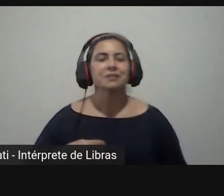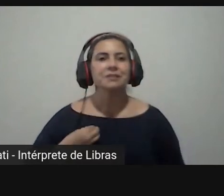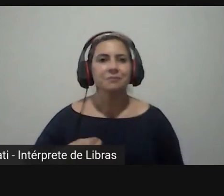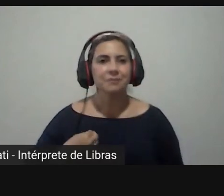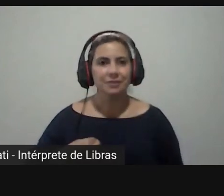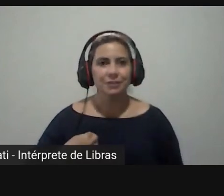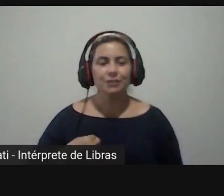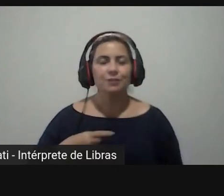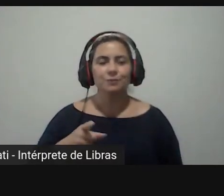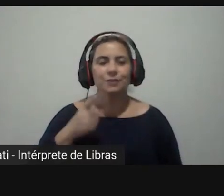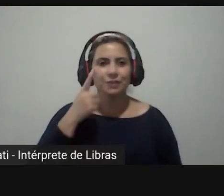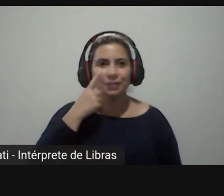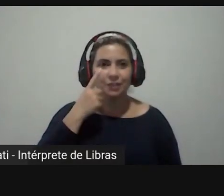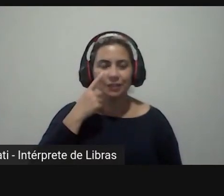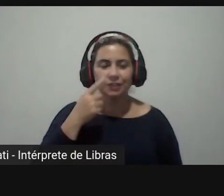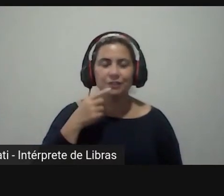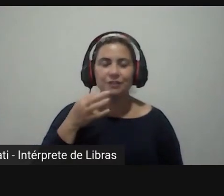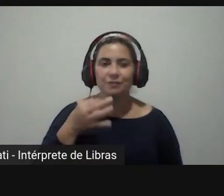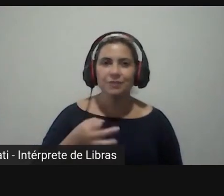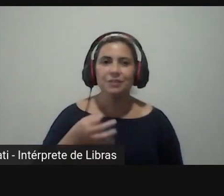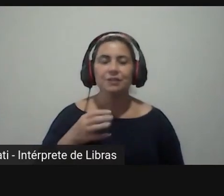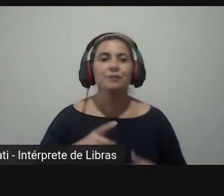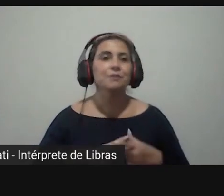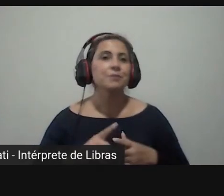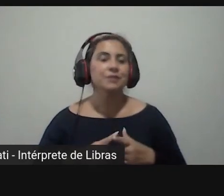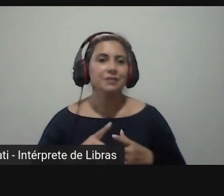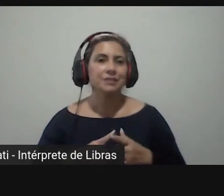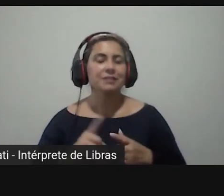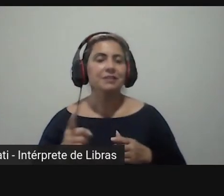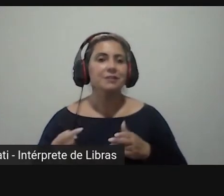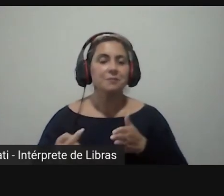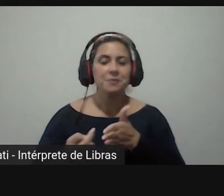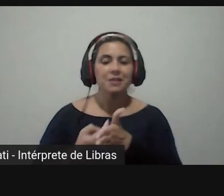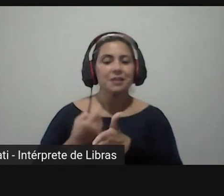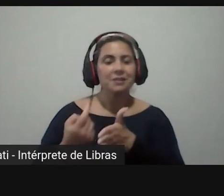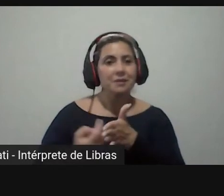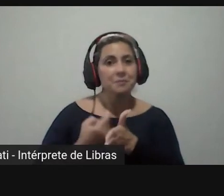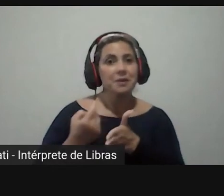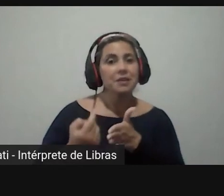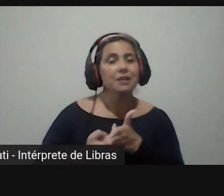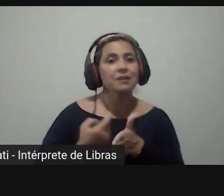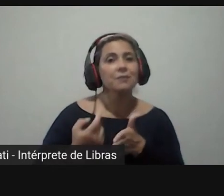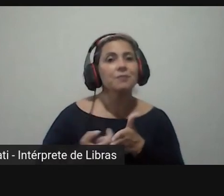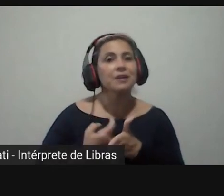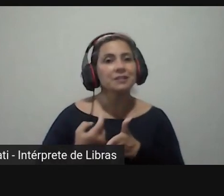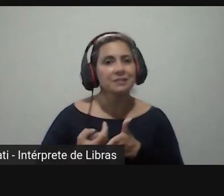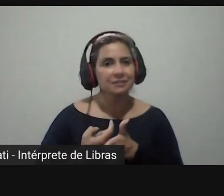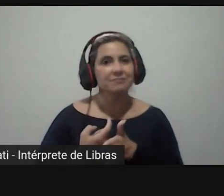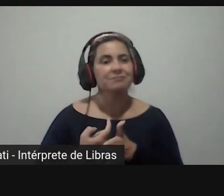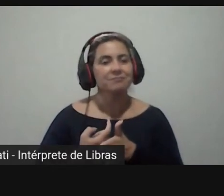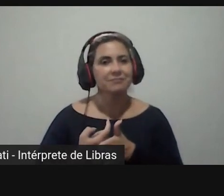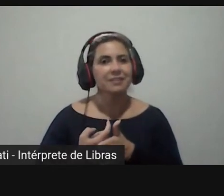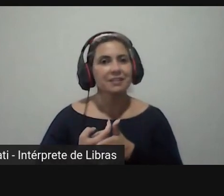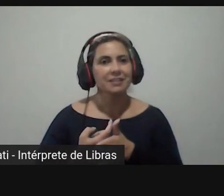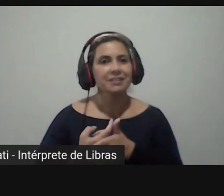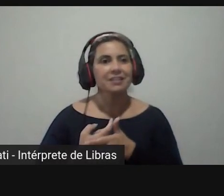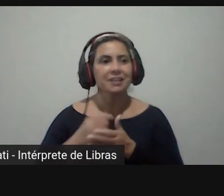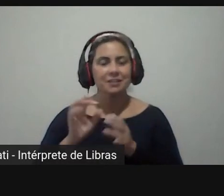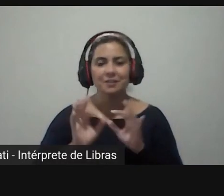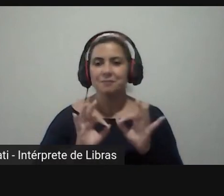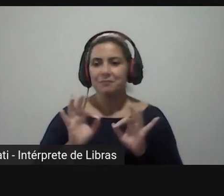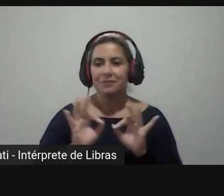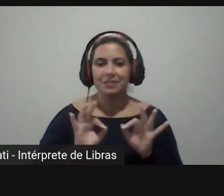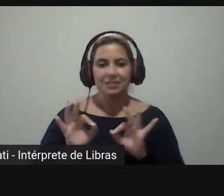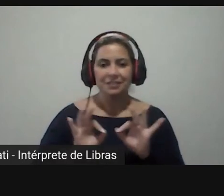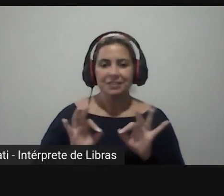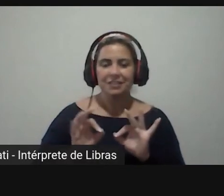escutando certamente porque as perguntas né vieram e vieram de uma forma bem formulada o